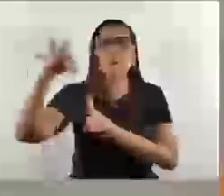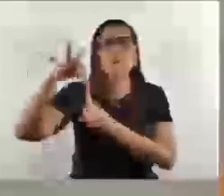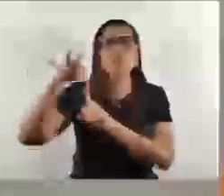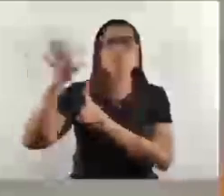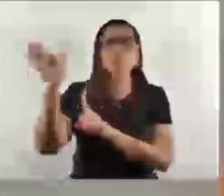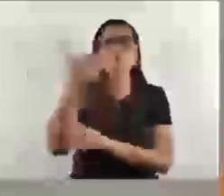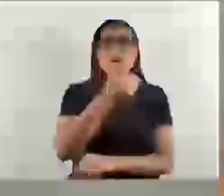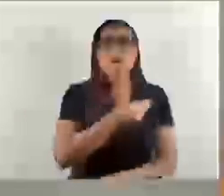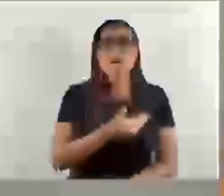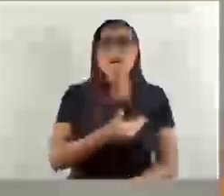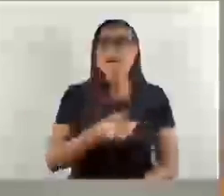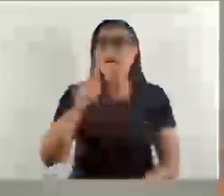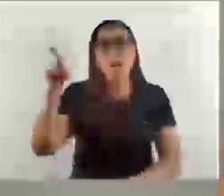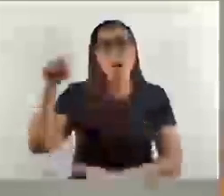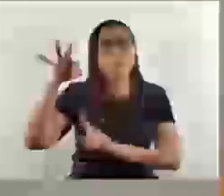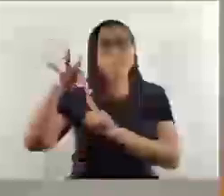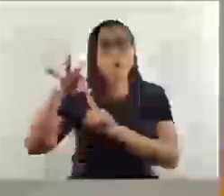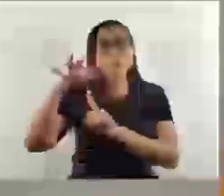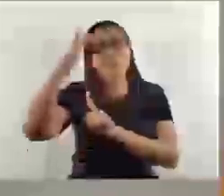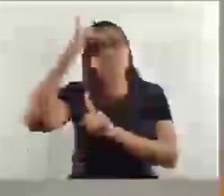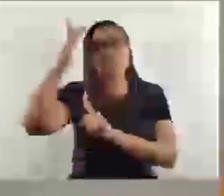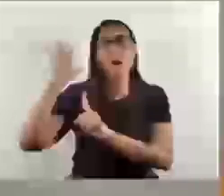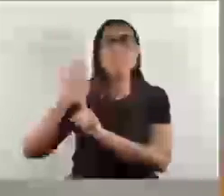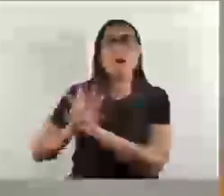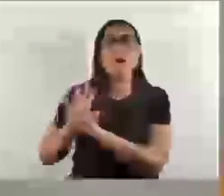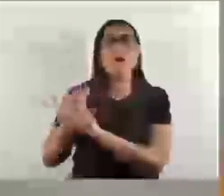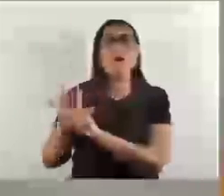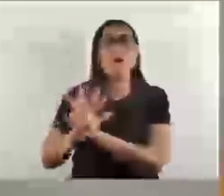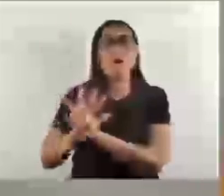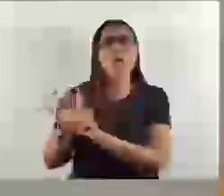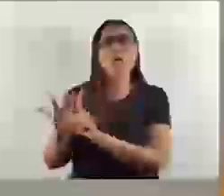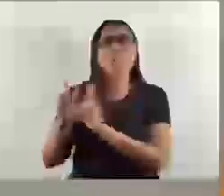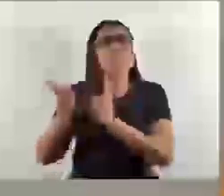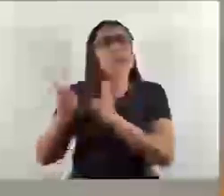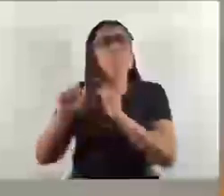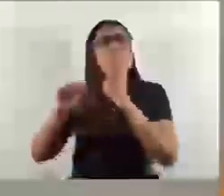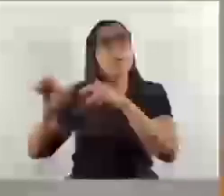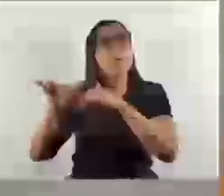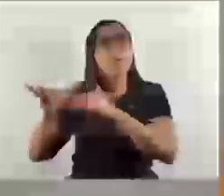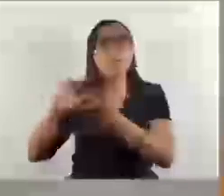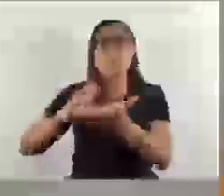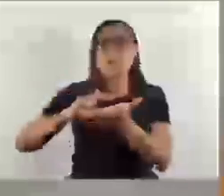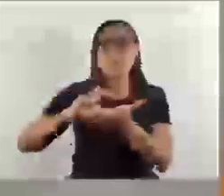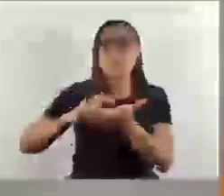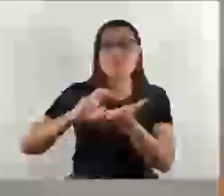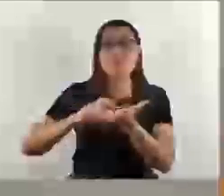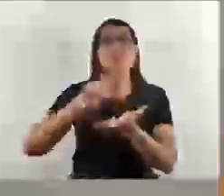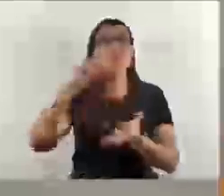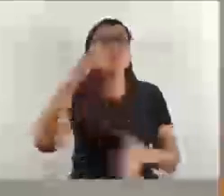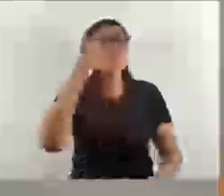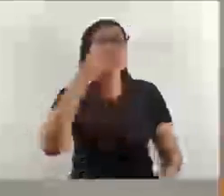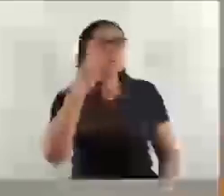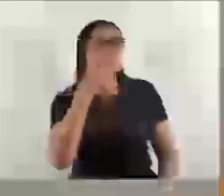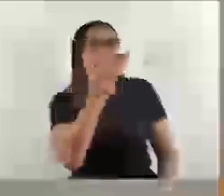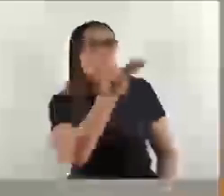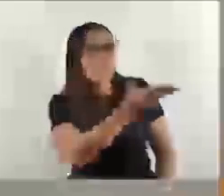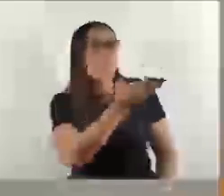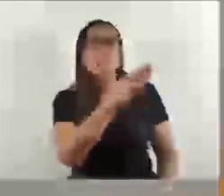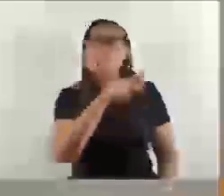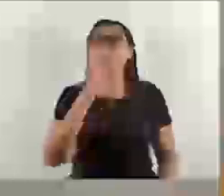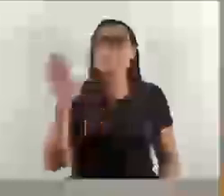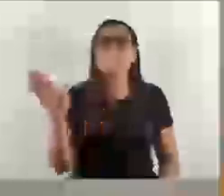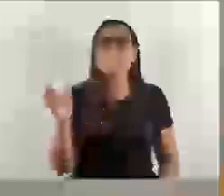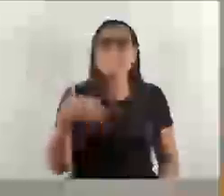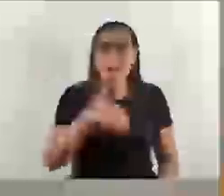É um dos pontos com mais movimento, concentração de pessoas. Ali de manhã, o vereador Maneca, que está ali, o vereador Willis também, que sempre passa ali, vê que